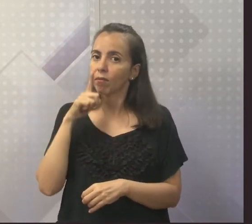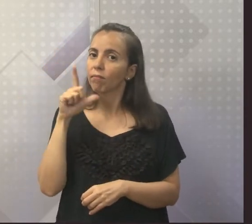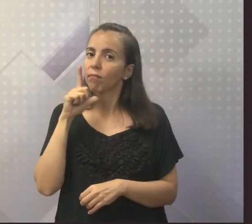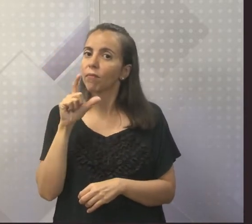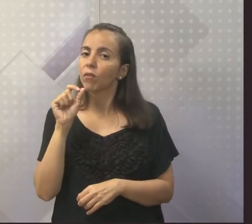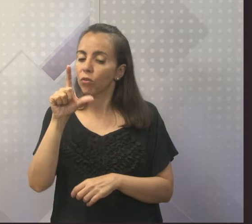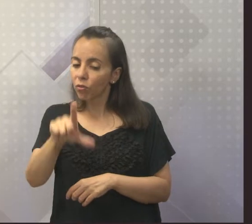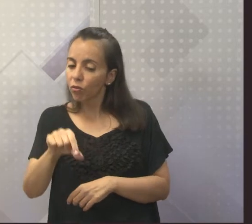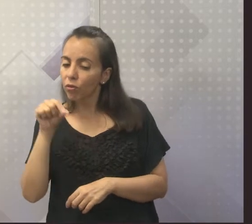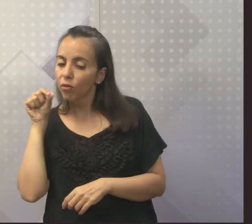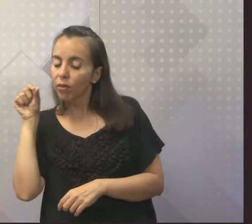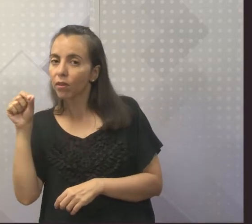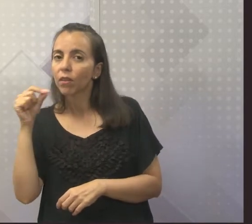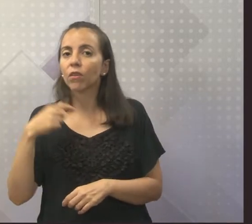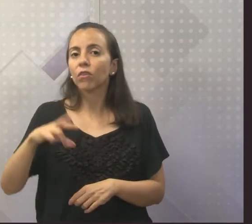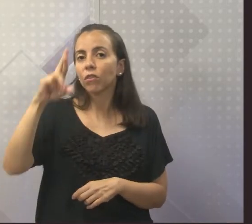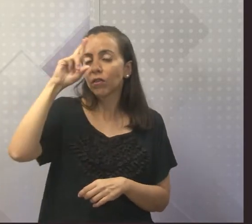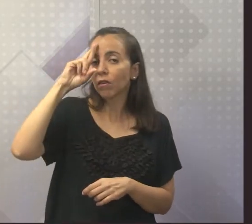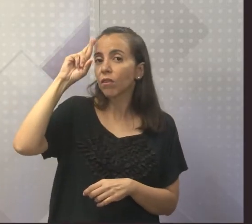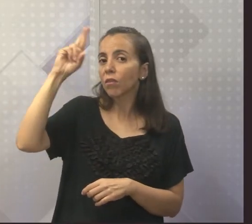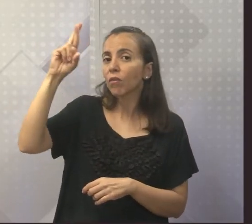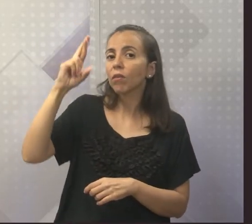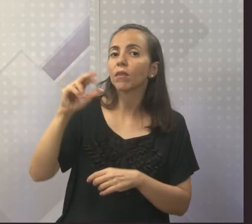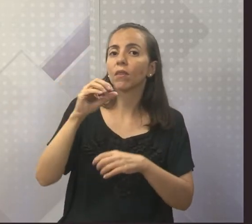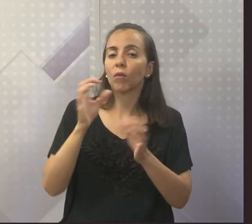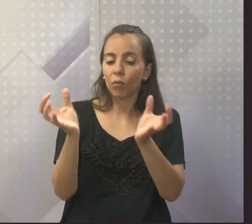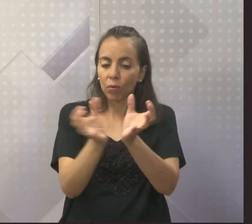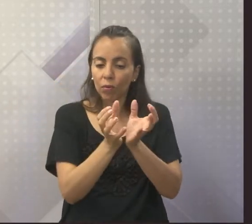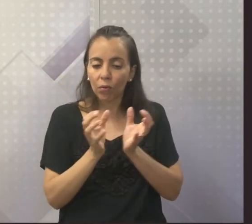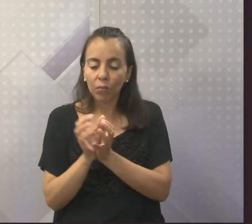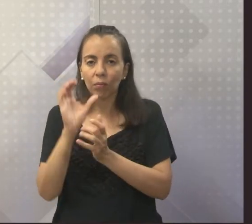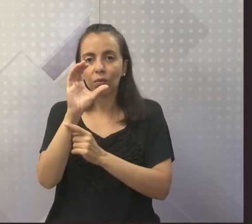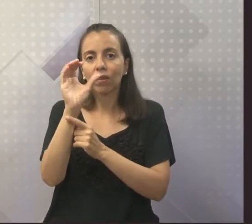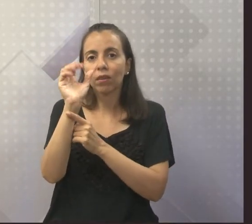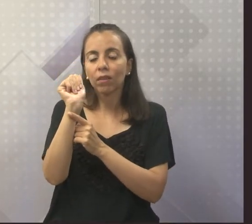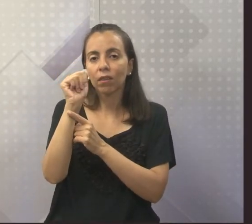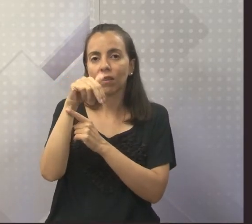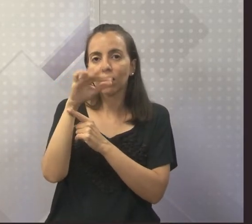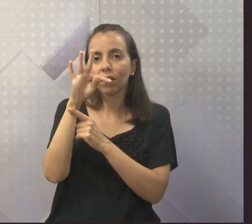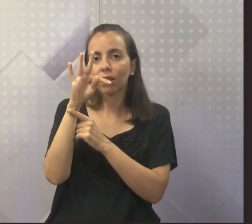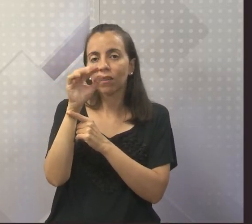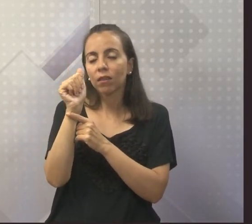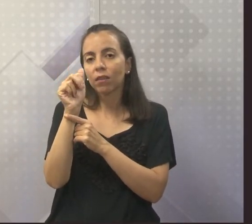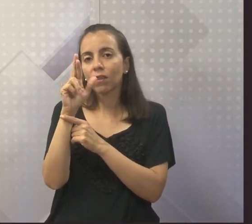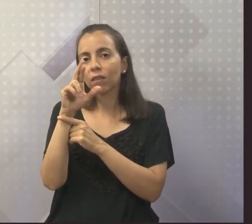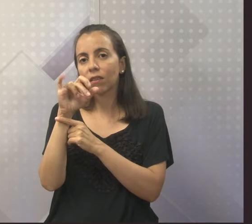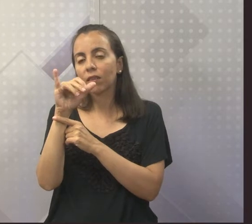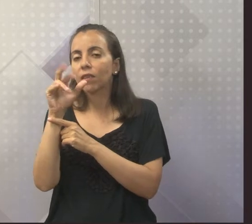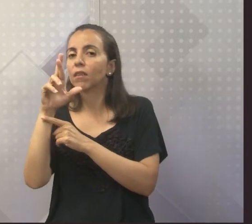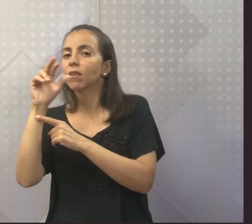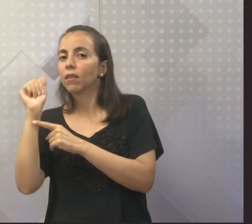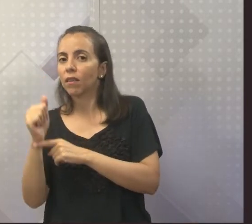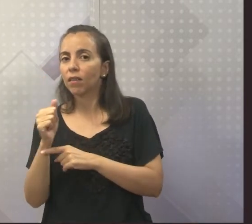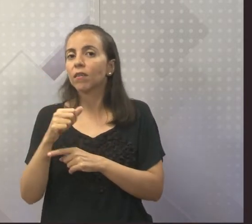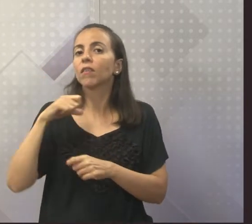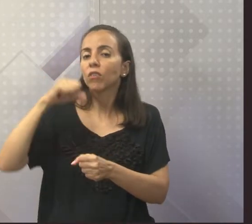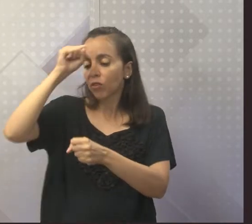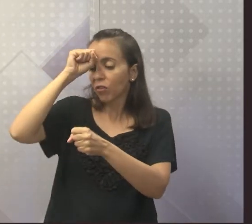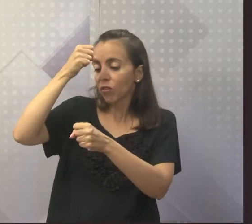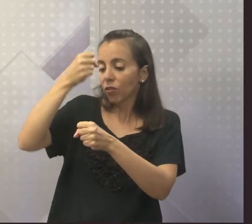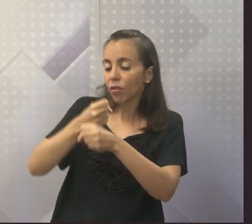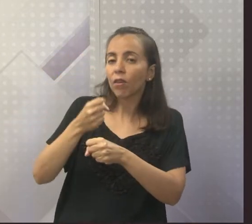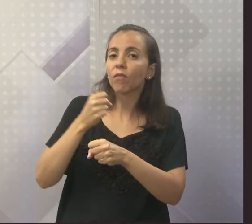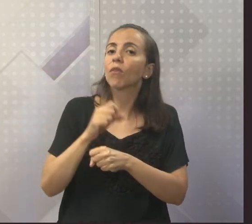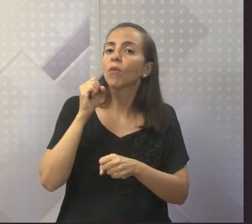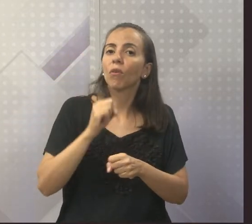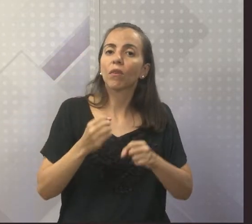chefe da comissão cantareira, e posteriormente se tornou diretor engenheiro, chefe de saneamento do estado